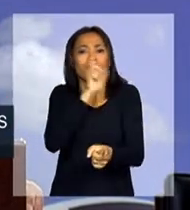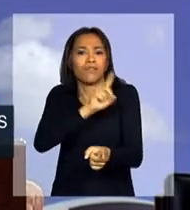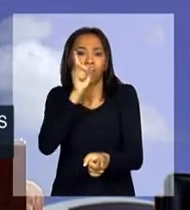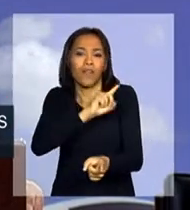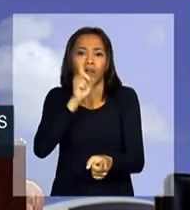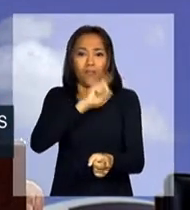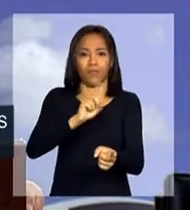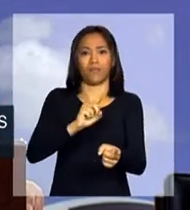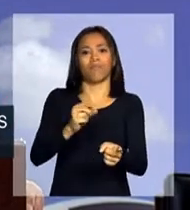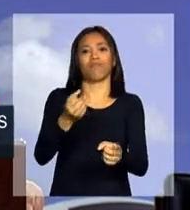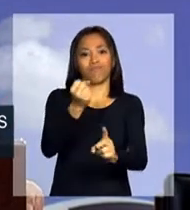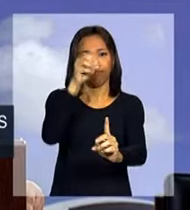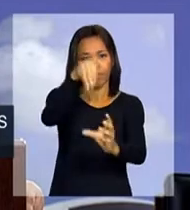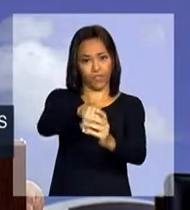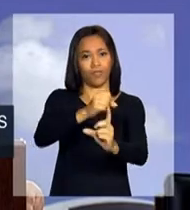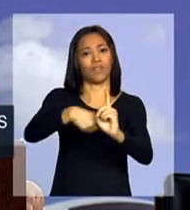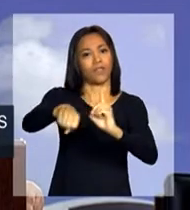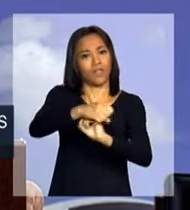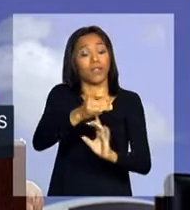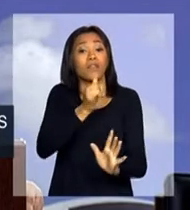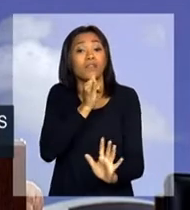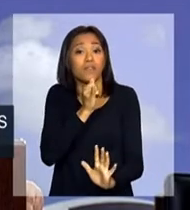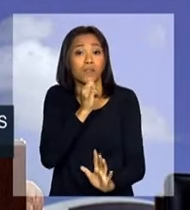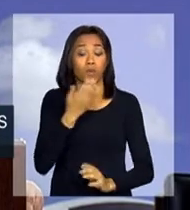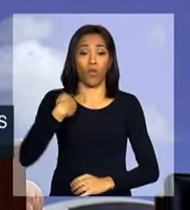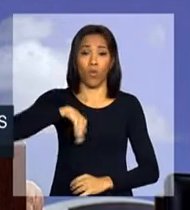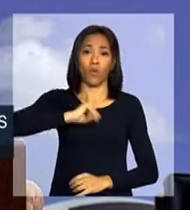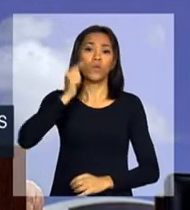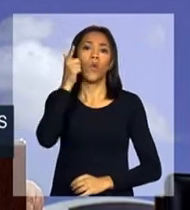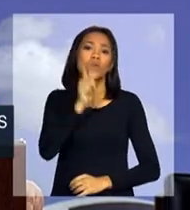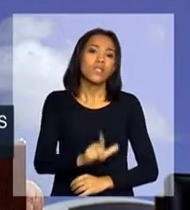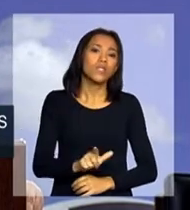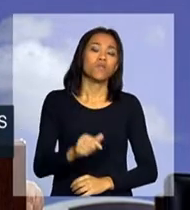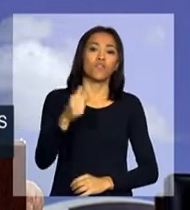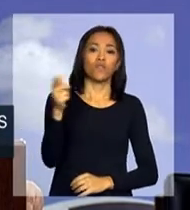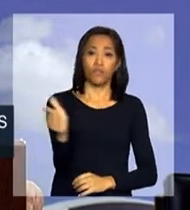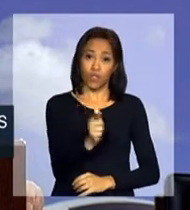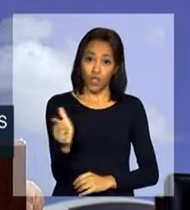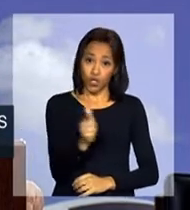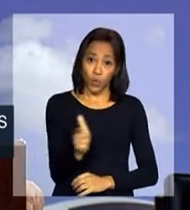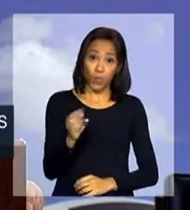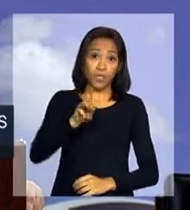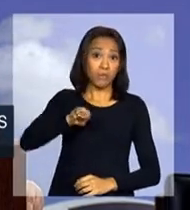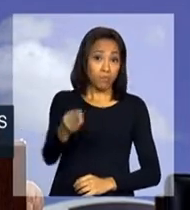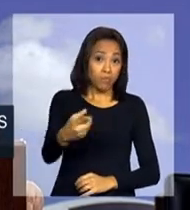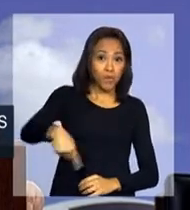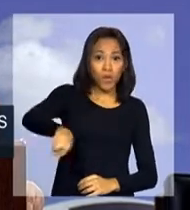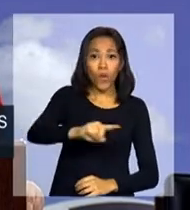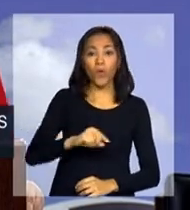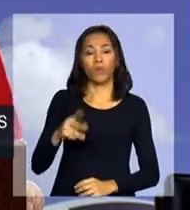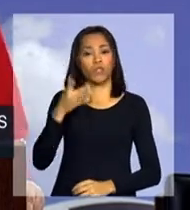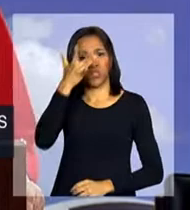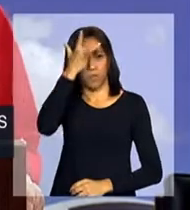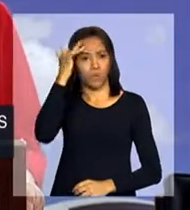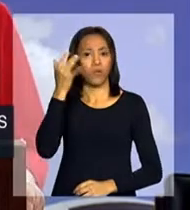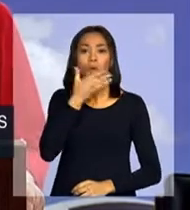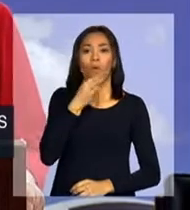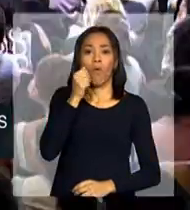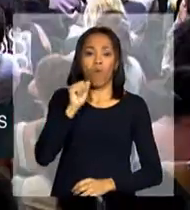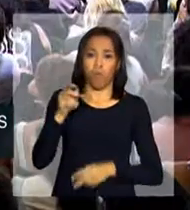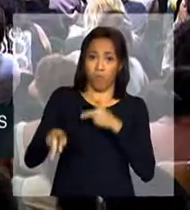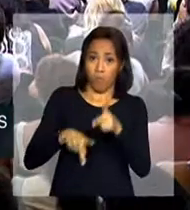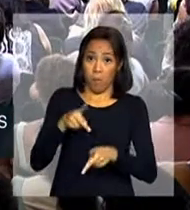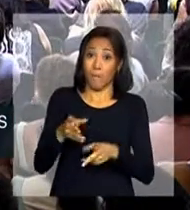Dou um exemplo. Nós conseguimos retirar 22 milhões de brasileiros e brasileiras da extrema